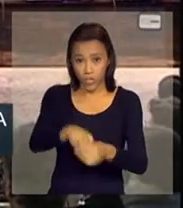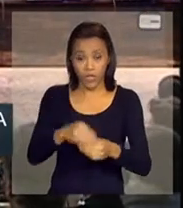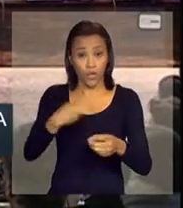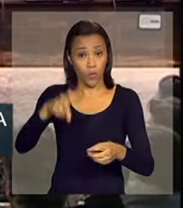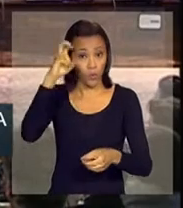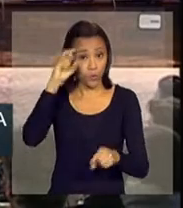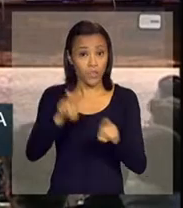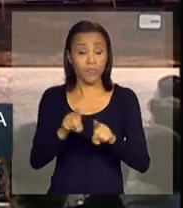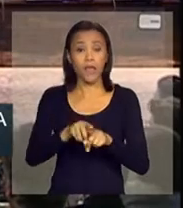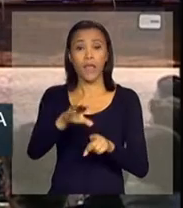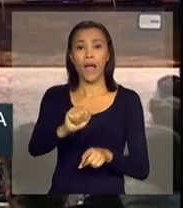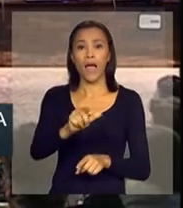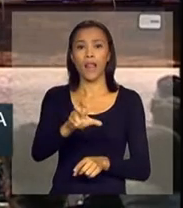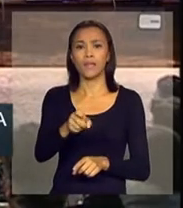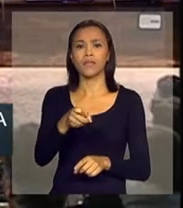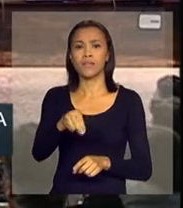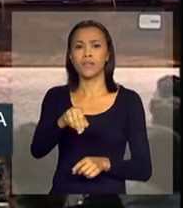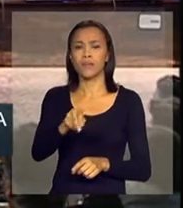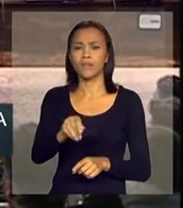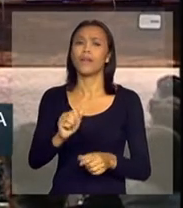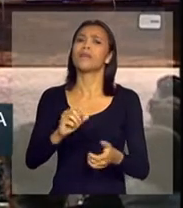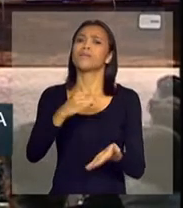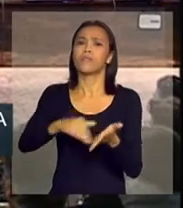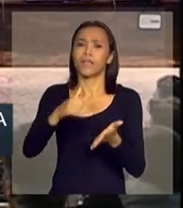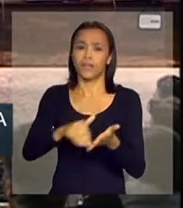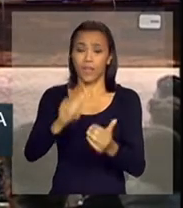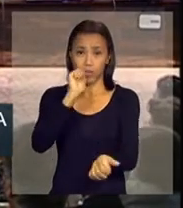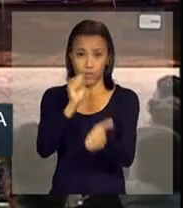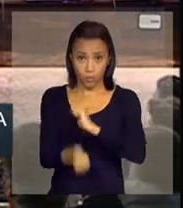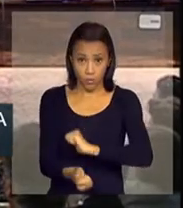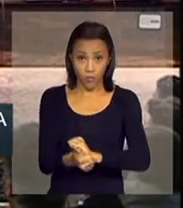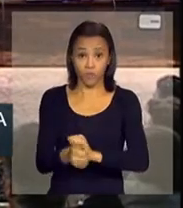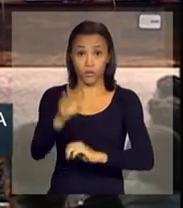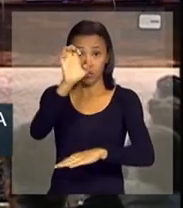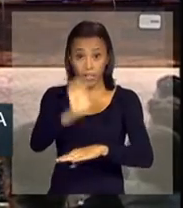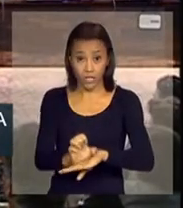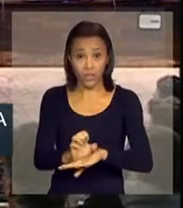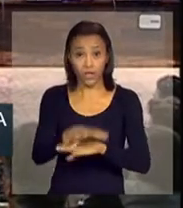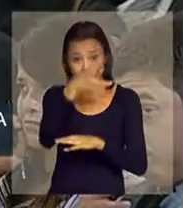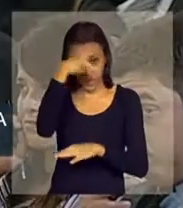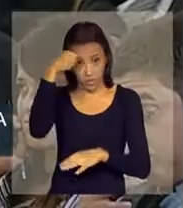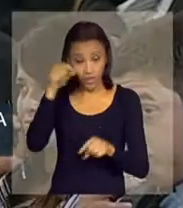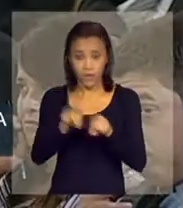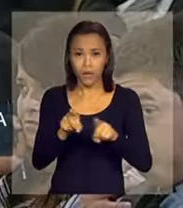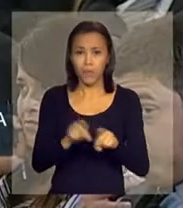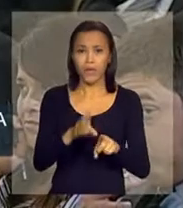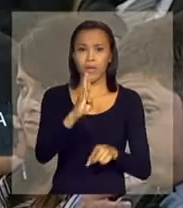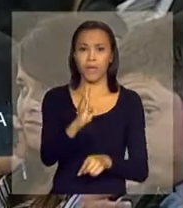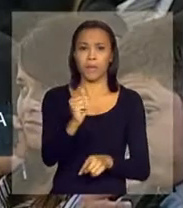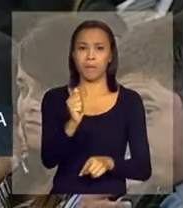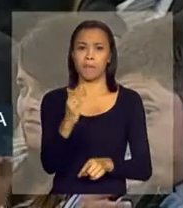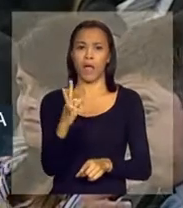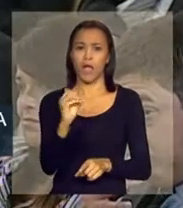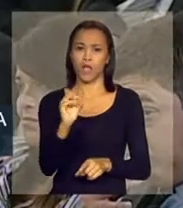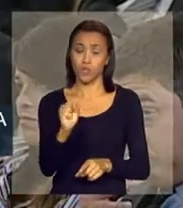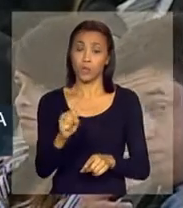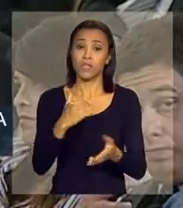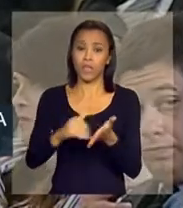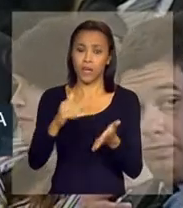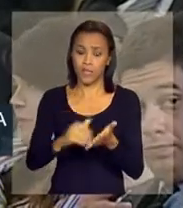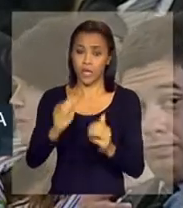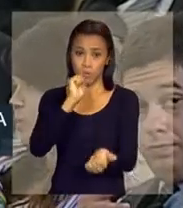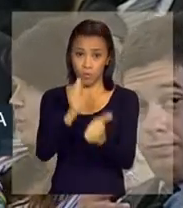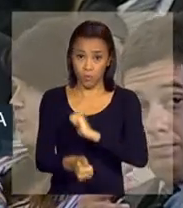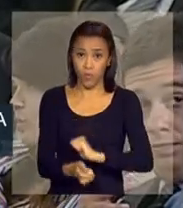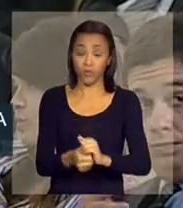Alessandra Campelo, secretária de Esporte do Estado do Amazonas, e Joacir Bastos, secretário de Esporte do